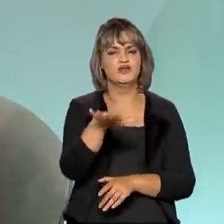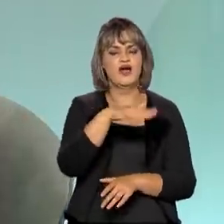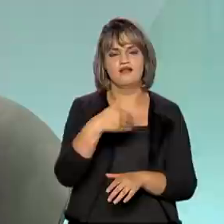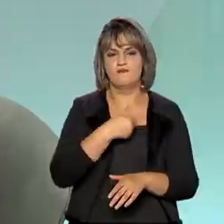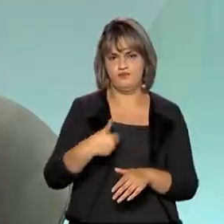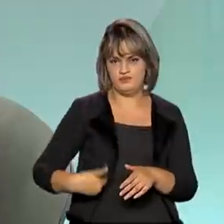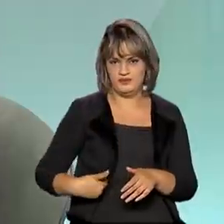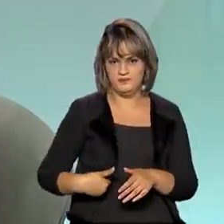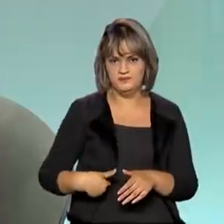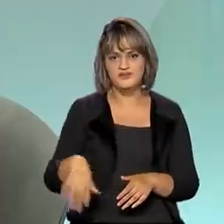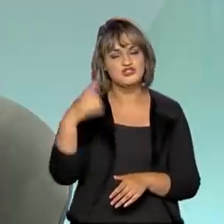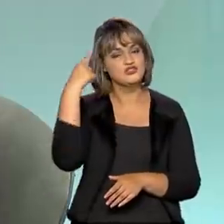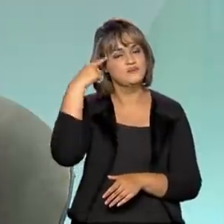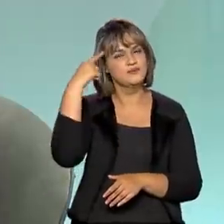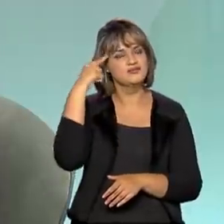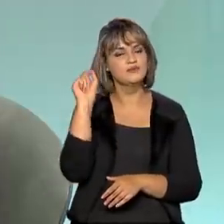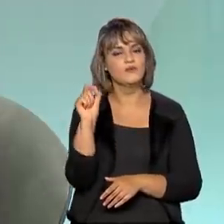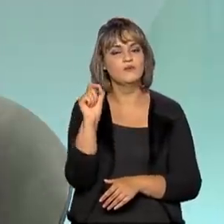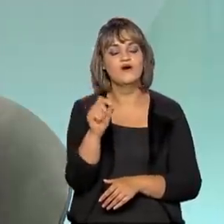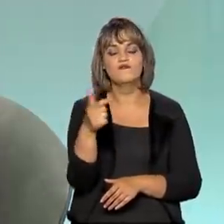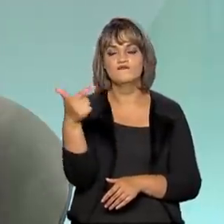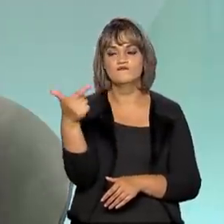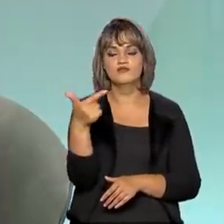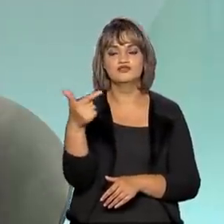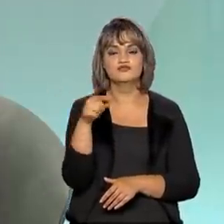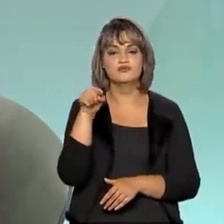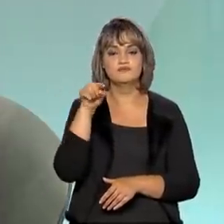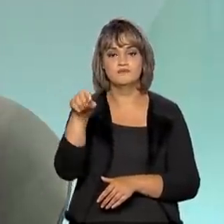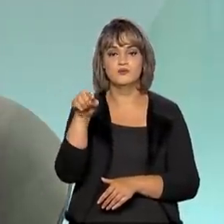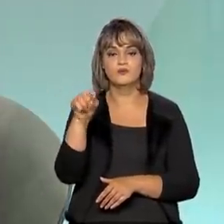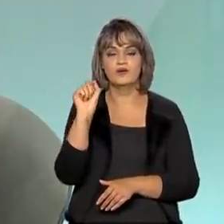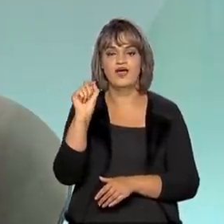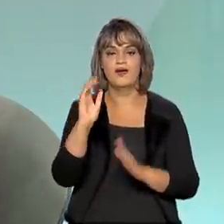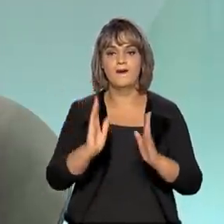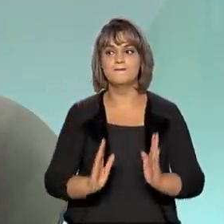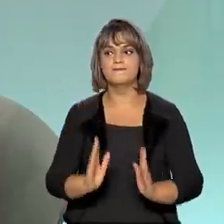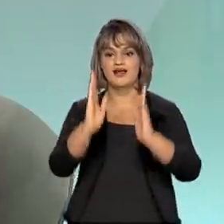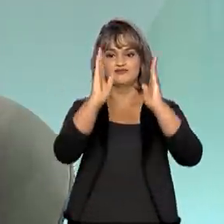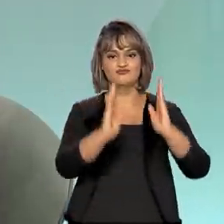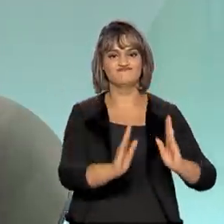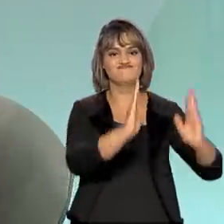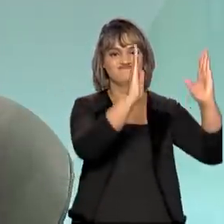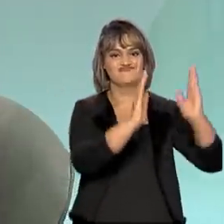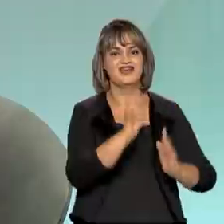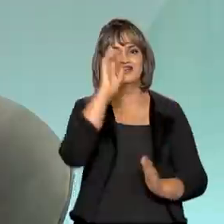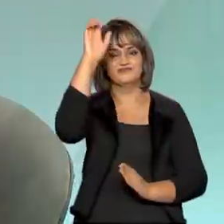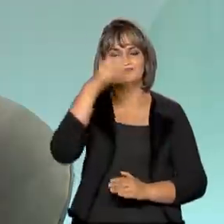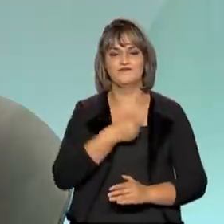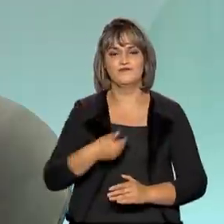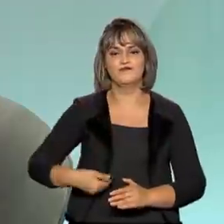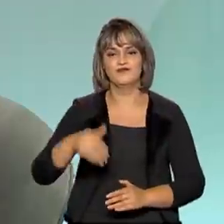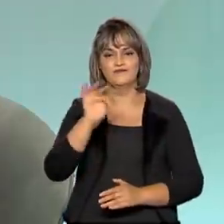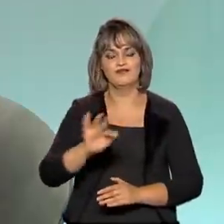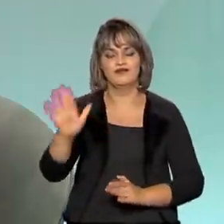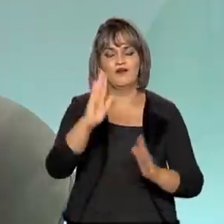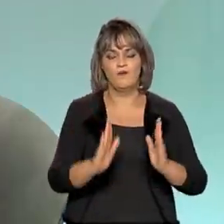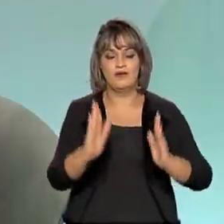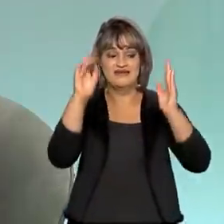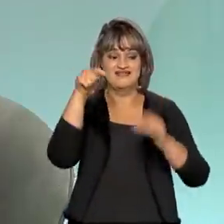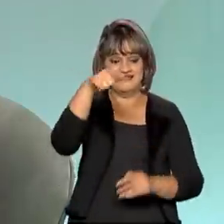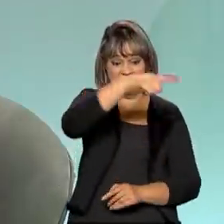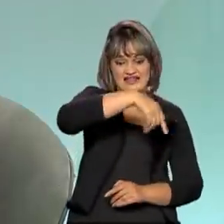federal. Nós estamos falando de mais de 22 mil prédios públicos sob administração federal, que têm a